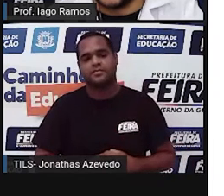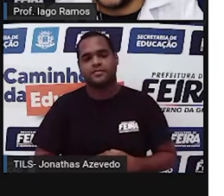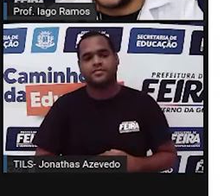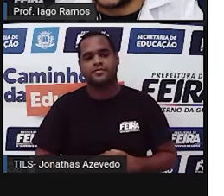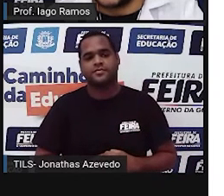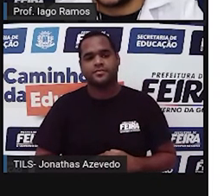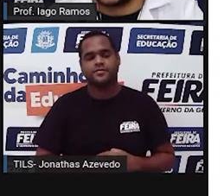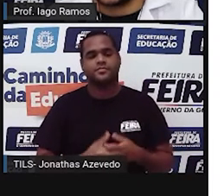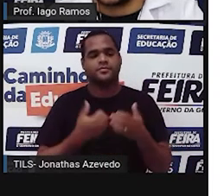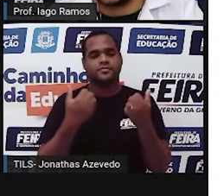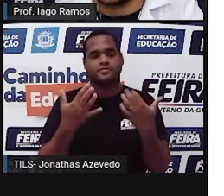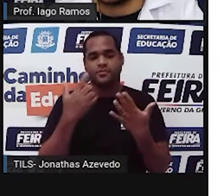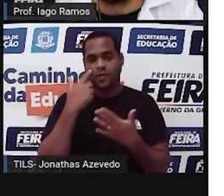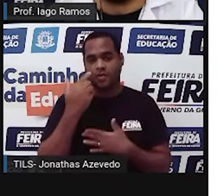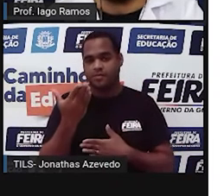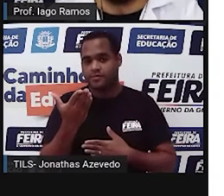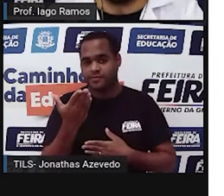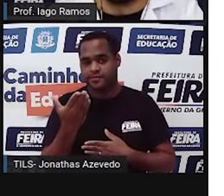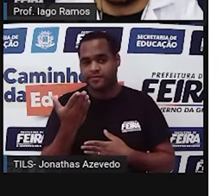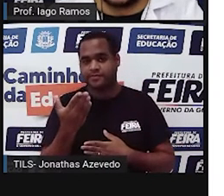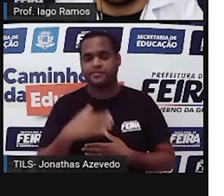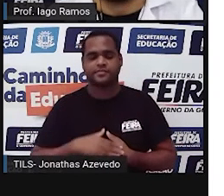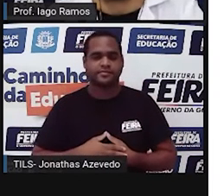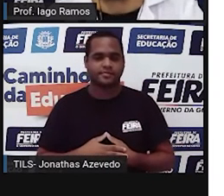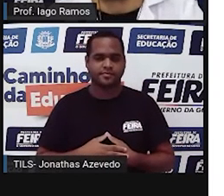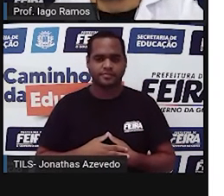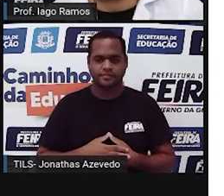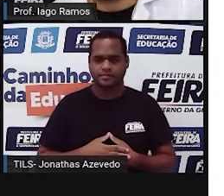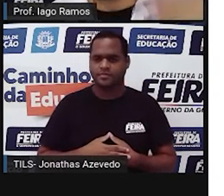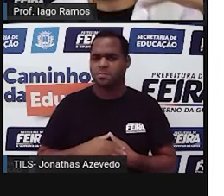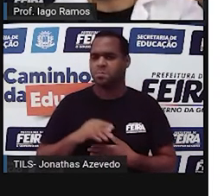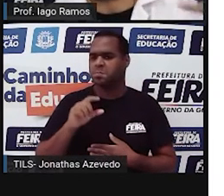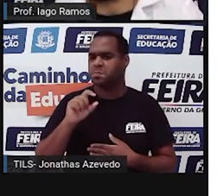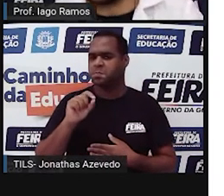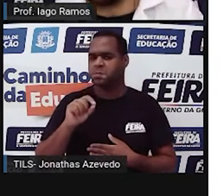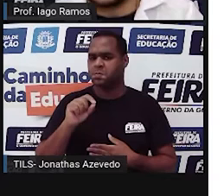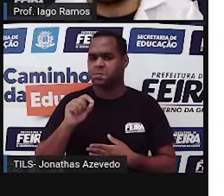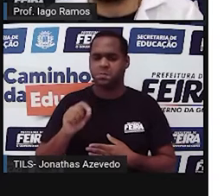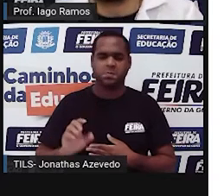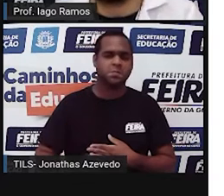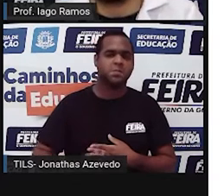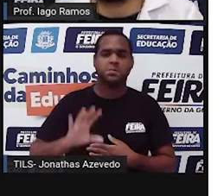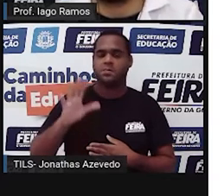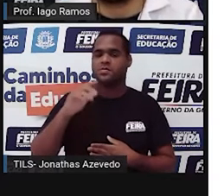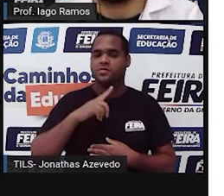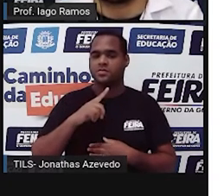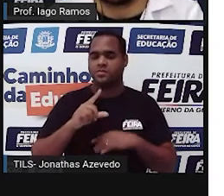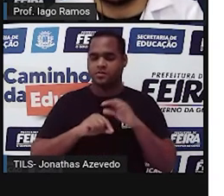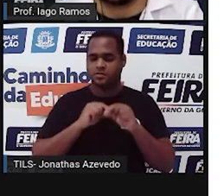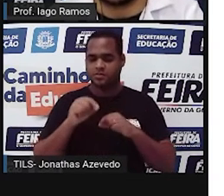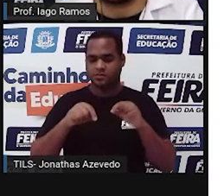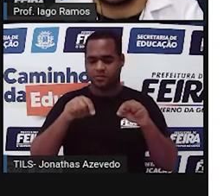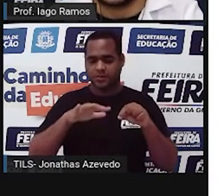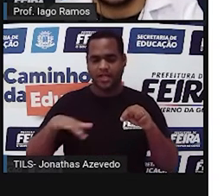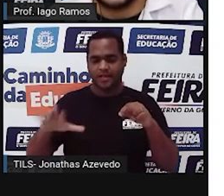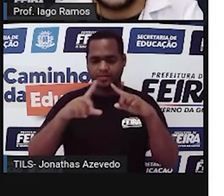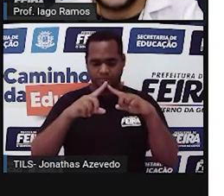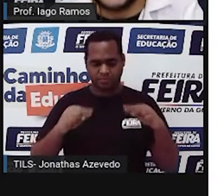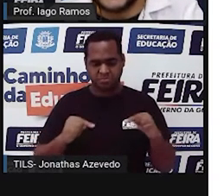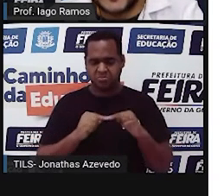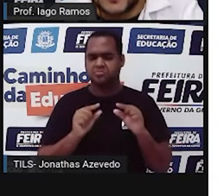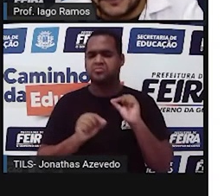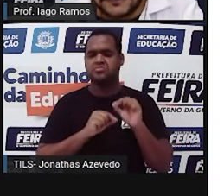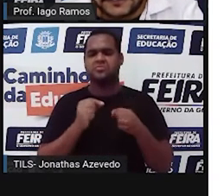Olha só, por quê? Por qual razão a área do triângulo ficou determinada dessa